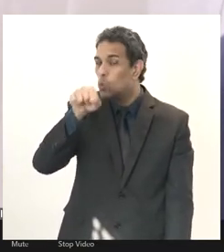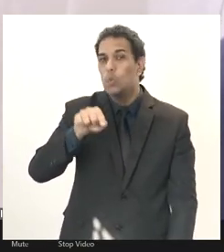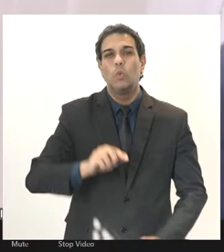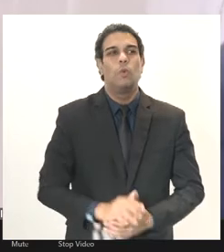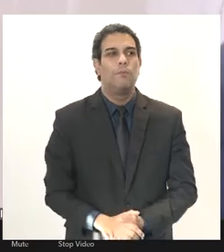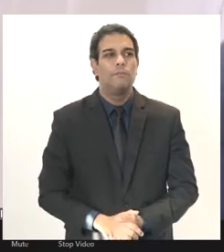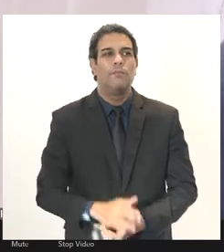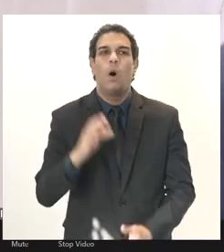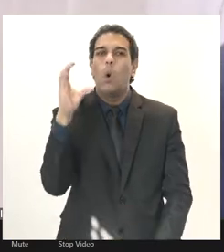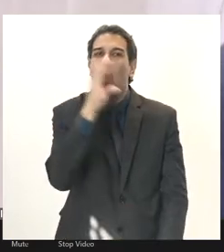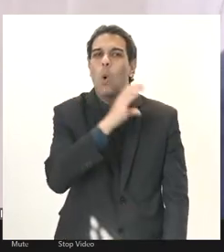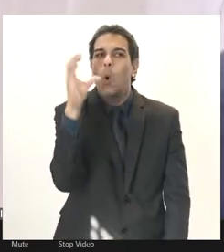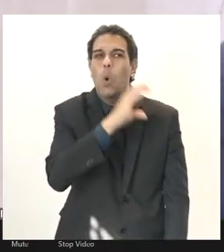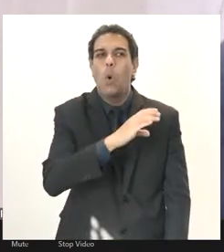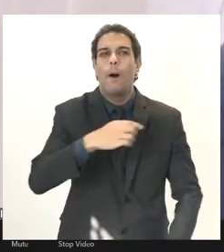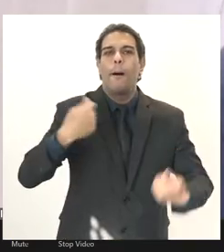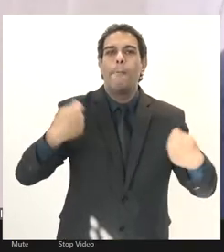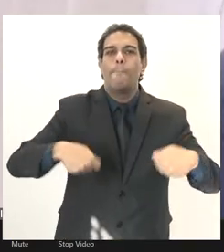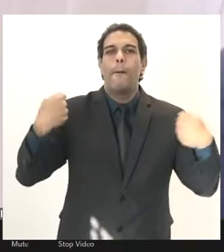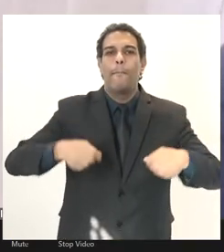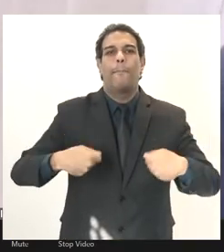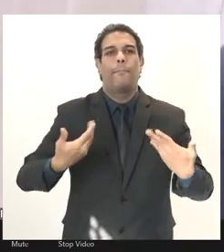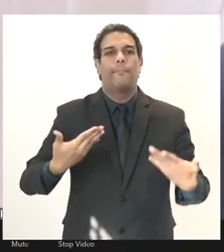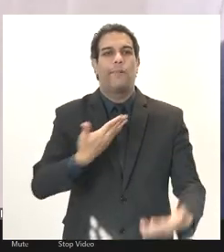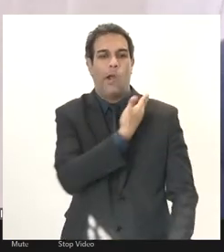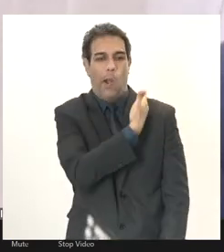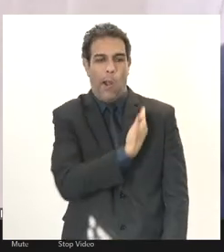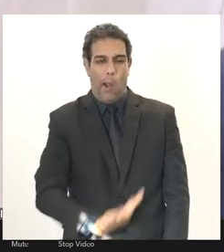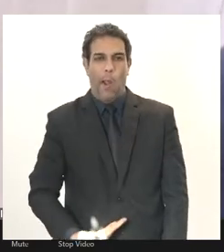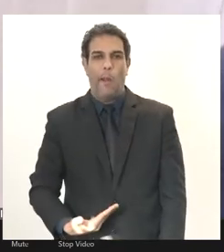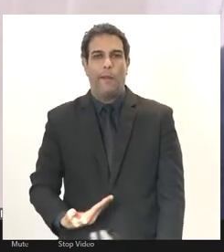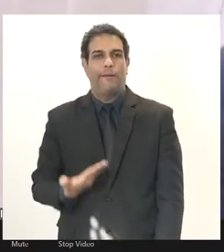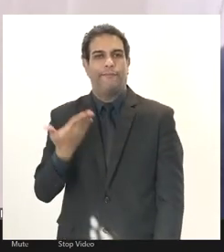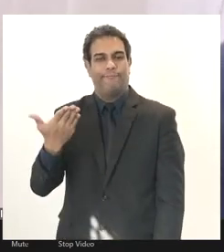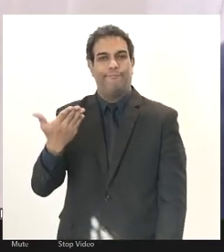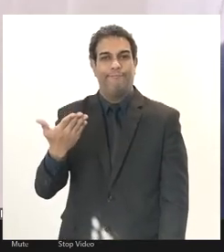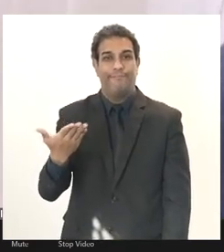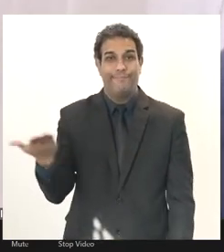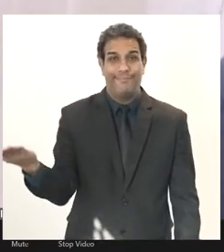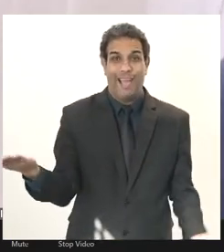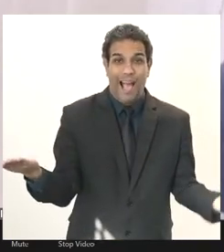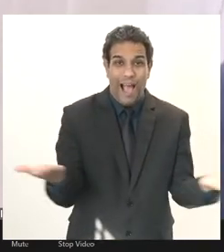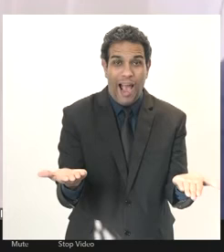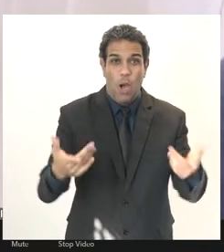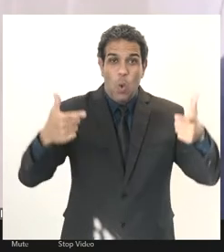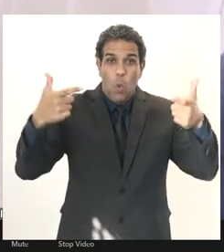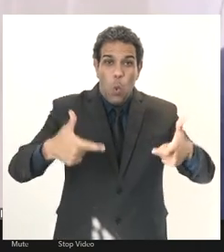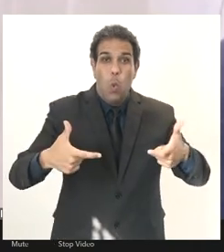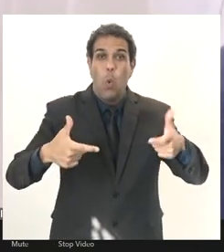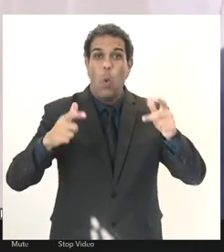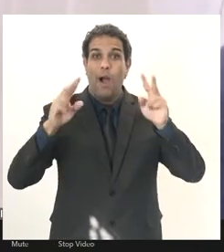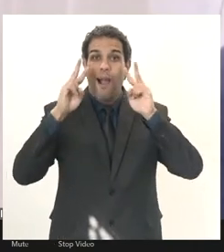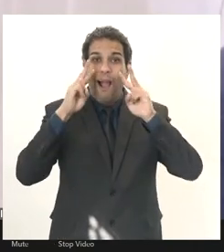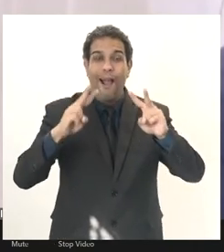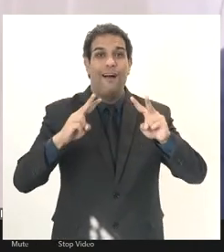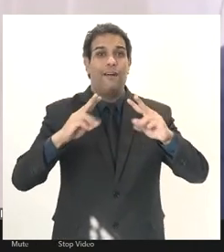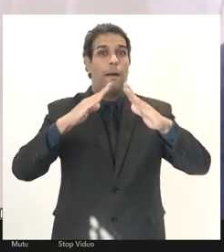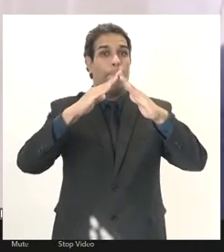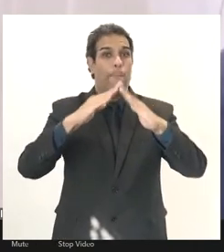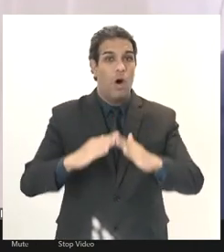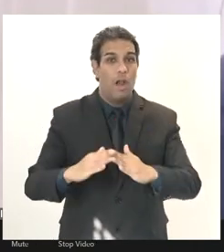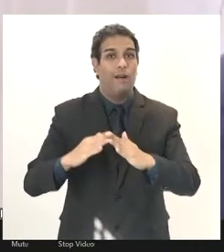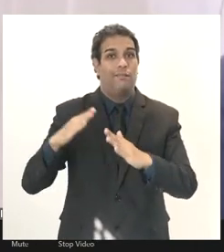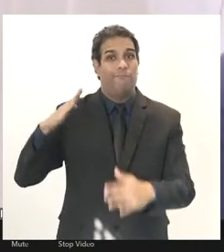urgente e necessário para governo federal porque aqui é reduto da presidência então